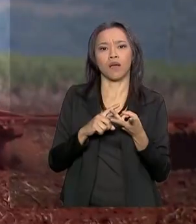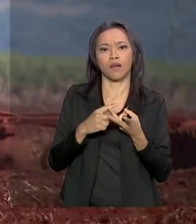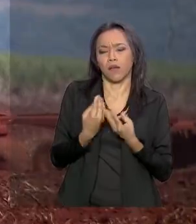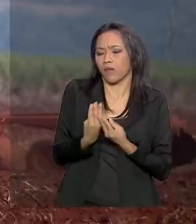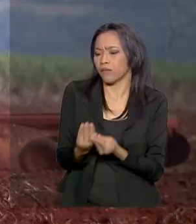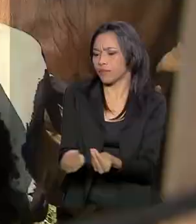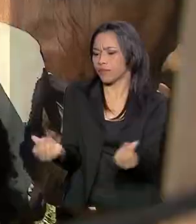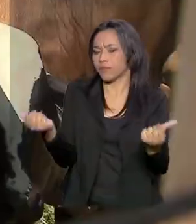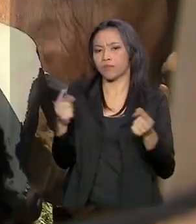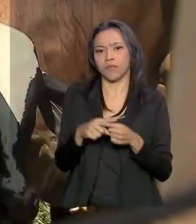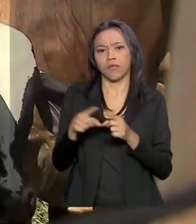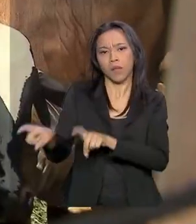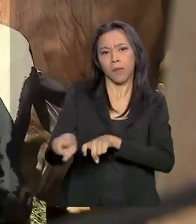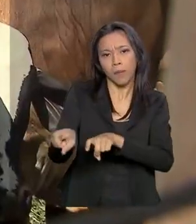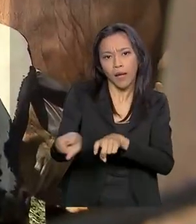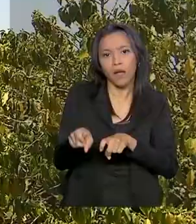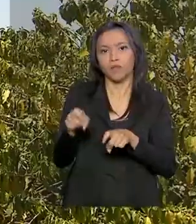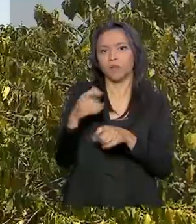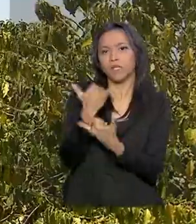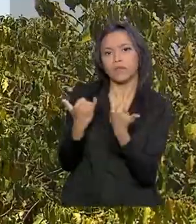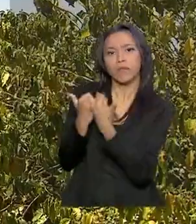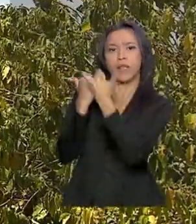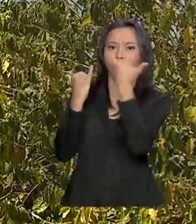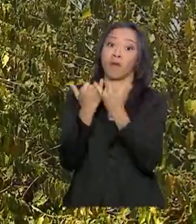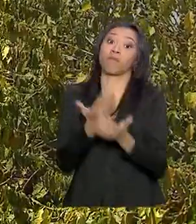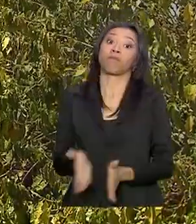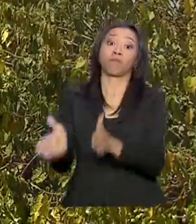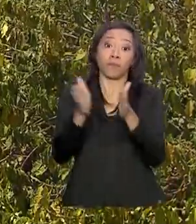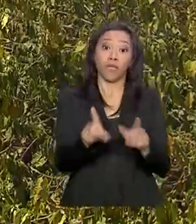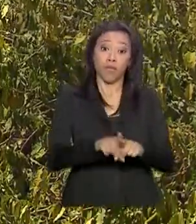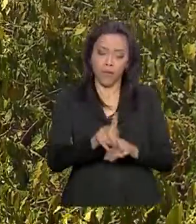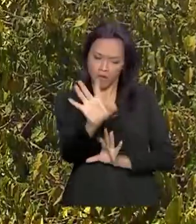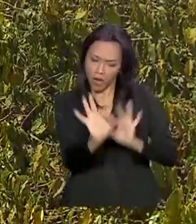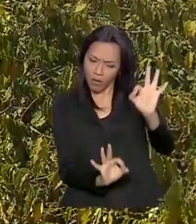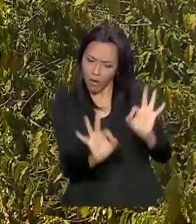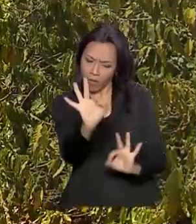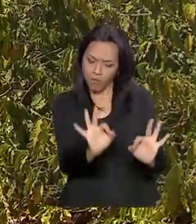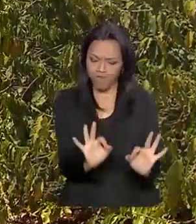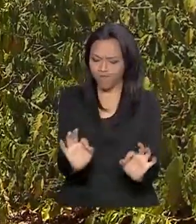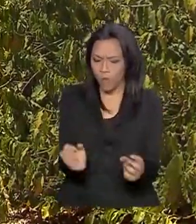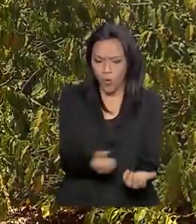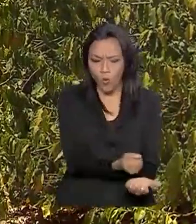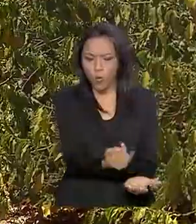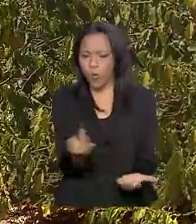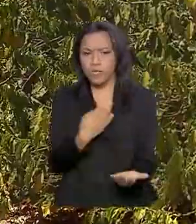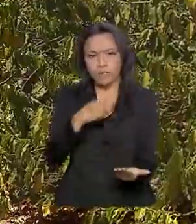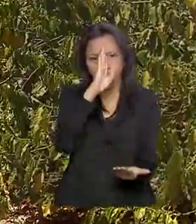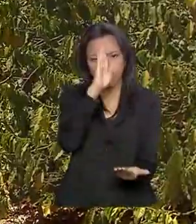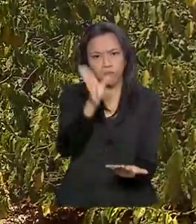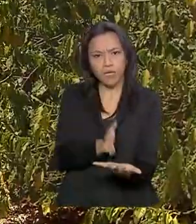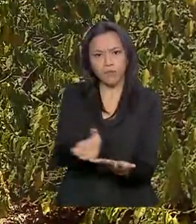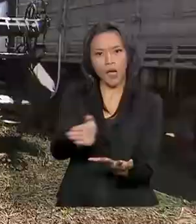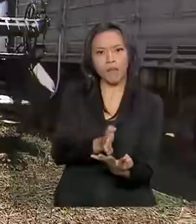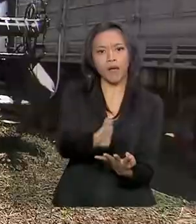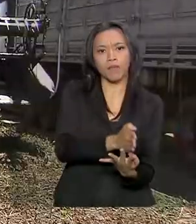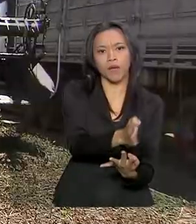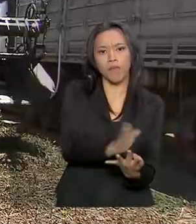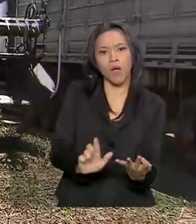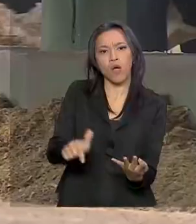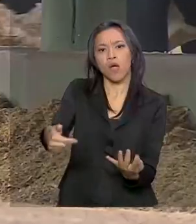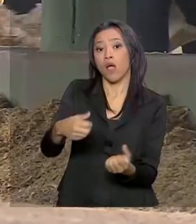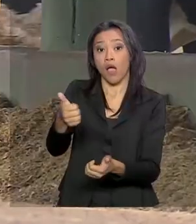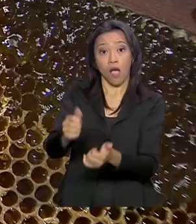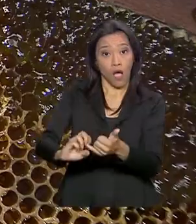situação agrária e agropecuária. Também foram mapeadas quais são as principais cadeias produtivas de cada território, como